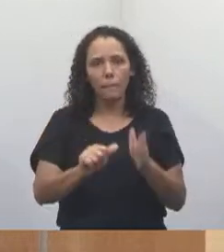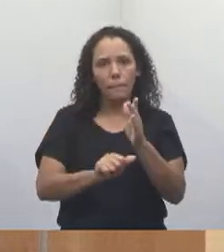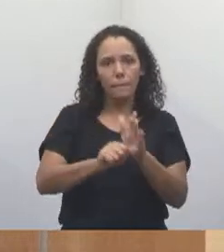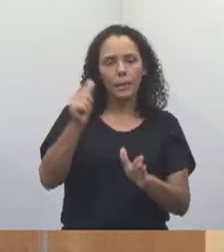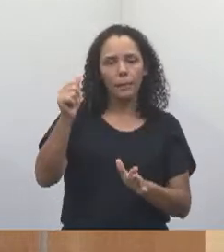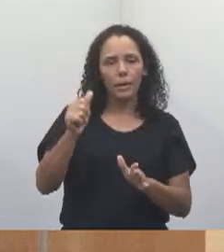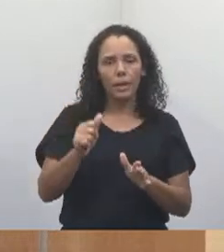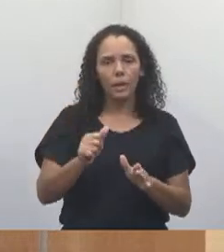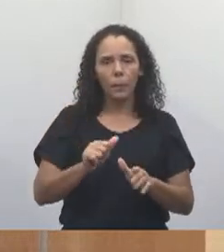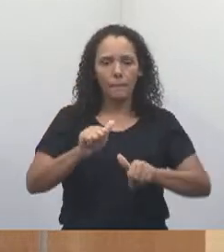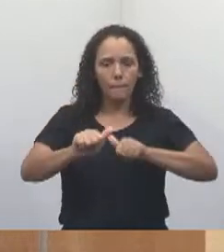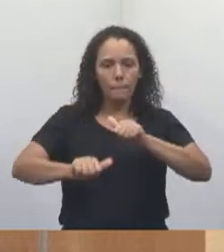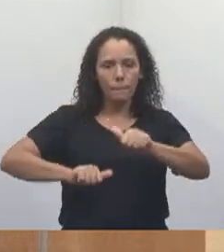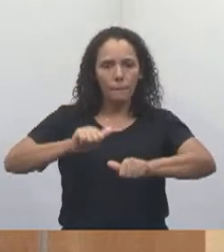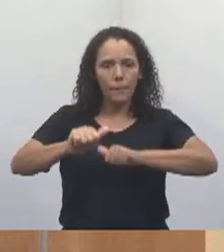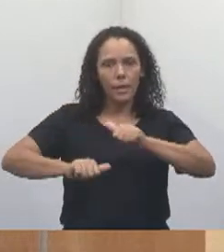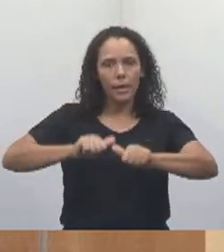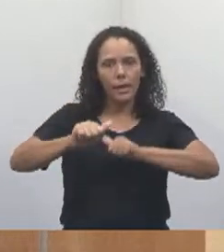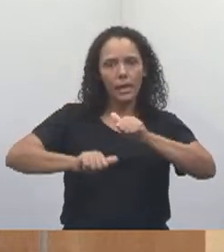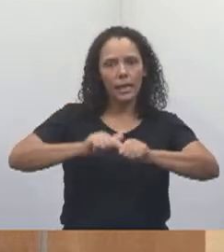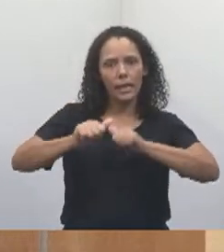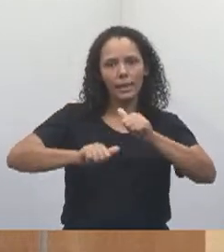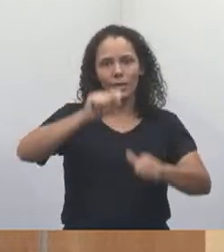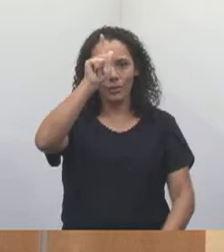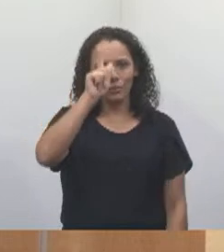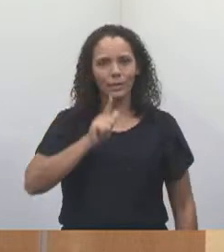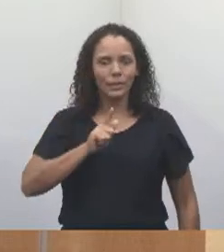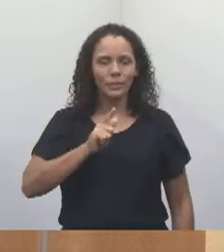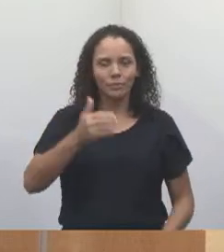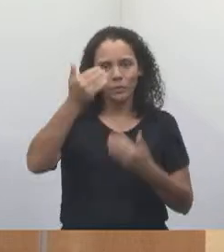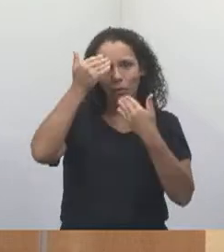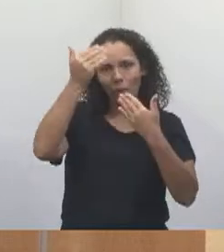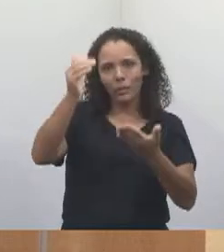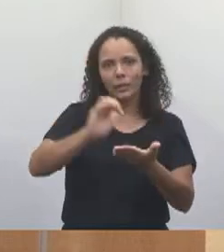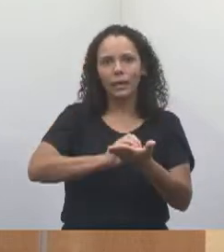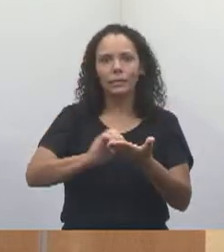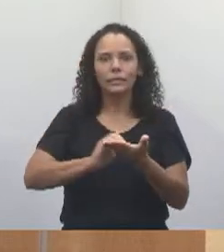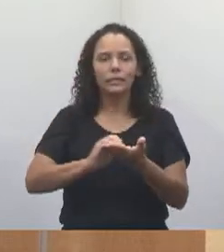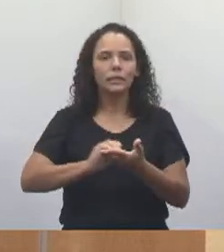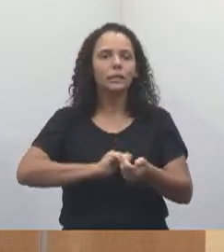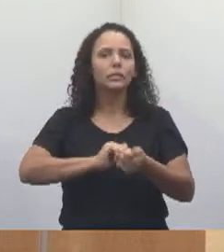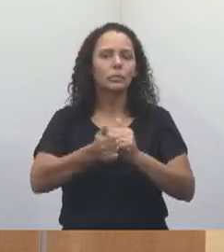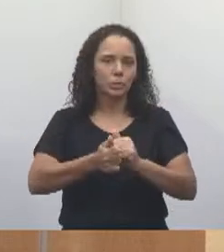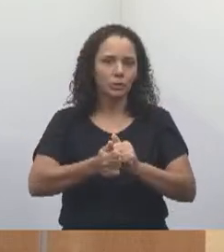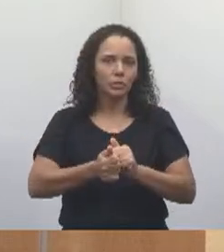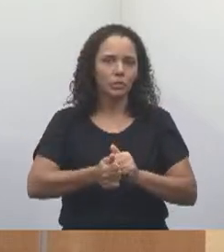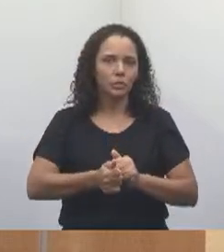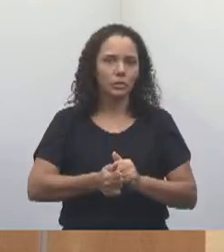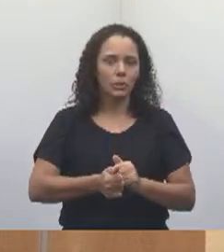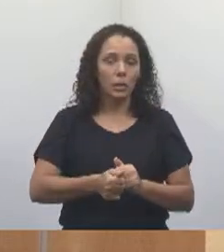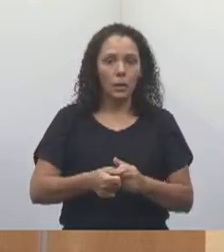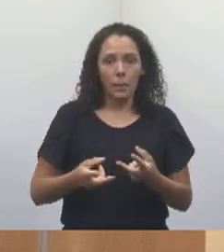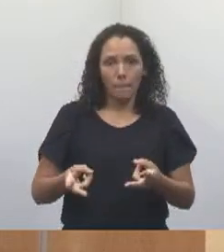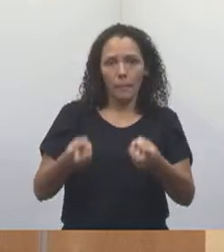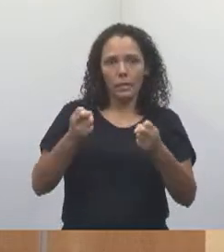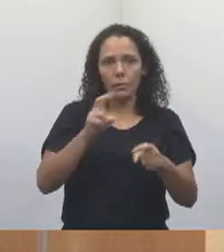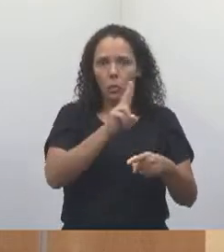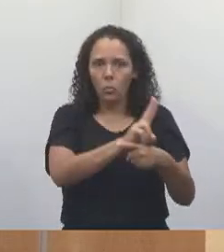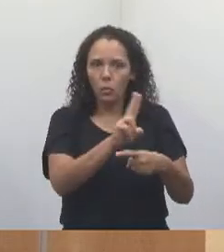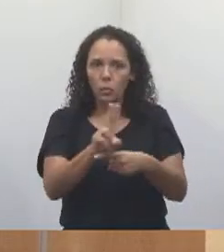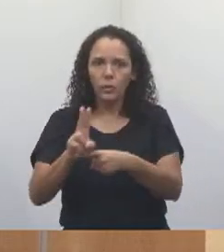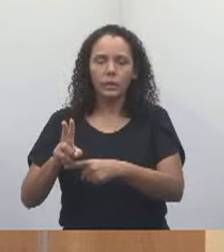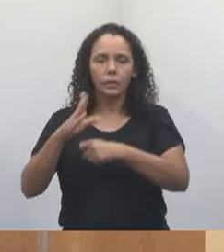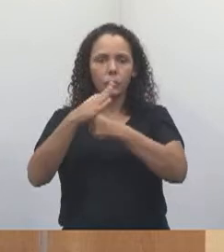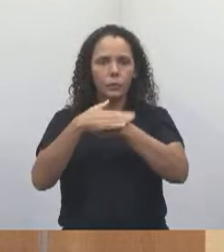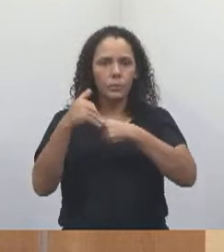amarelo. Então, agradeço a organização da Secretaria de Esportes. Pudemos perceber o zelo, o cuidado e